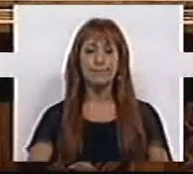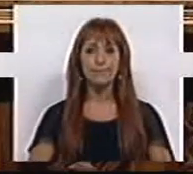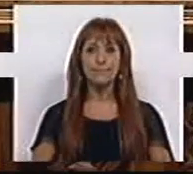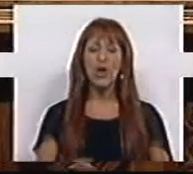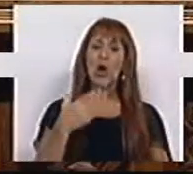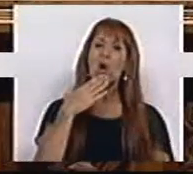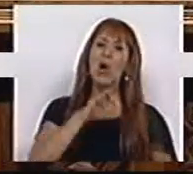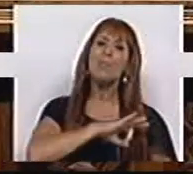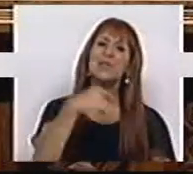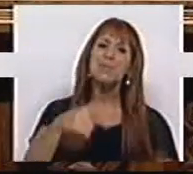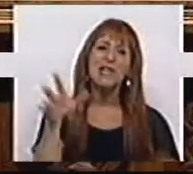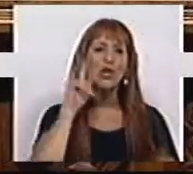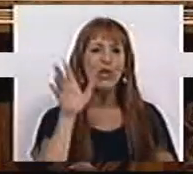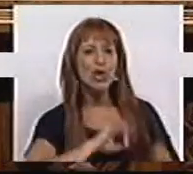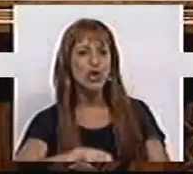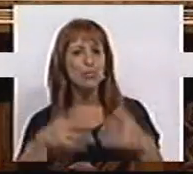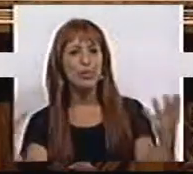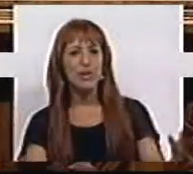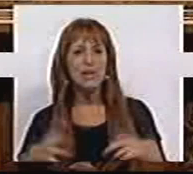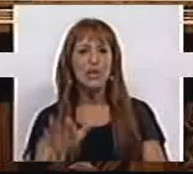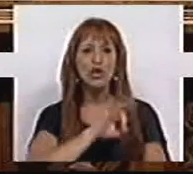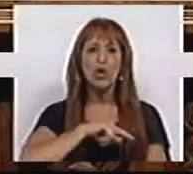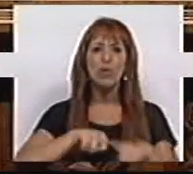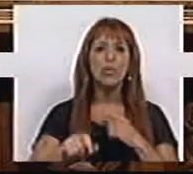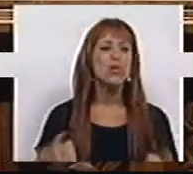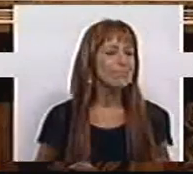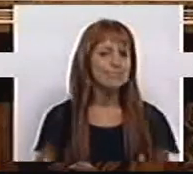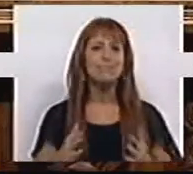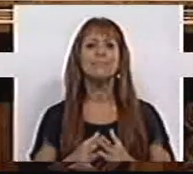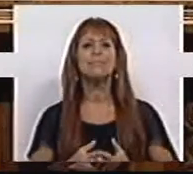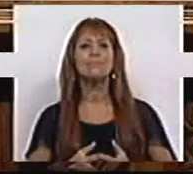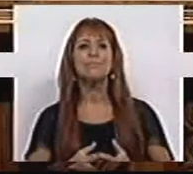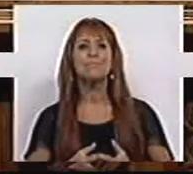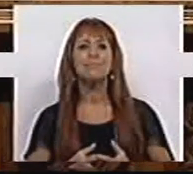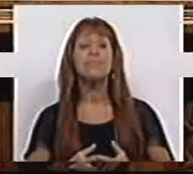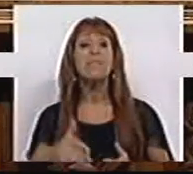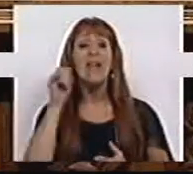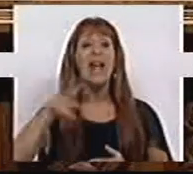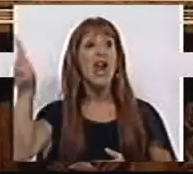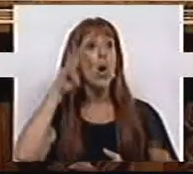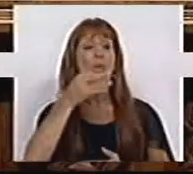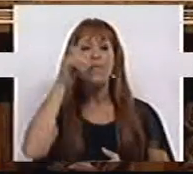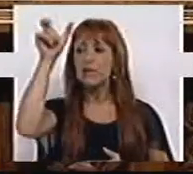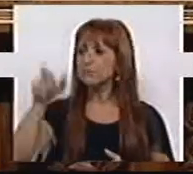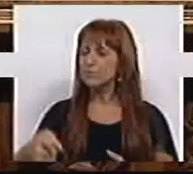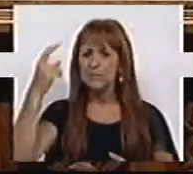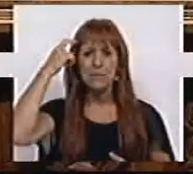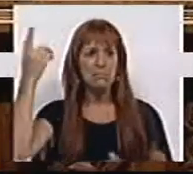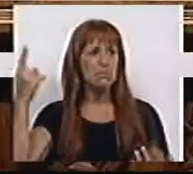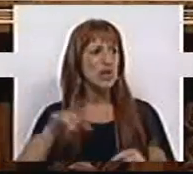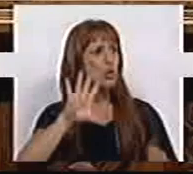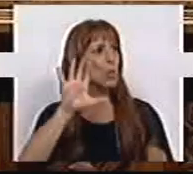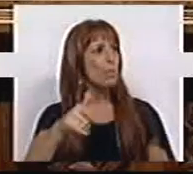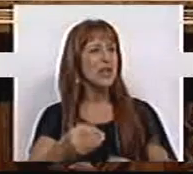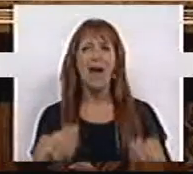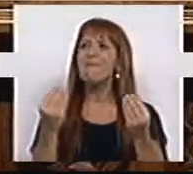Muito obrigado, Sr. Presidente, Sras. e Srs. Deputados. Sr. Deputado, quem ouve falar pensa que vivemos no